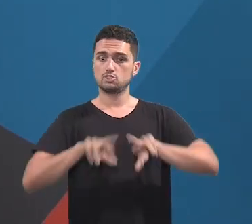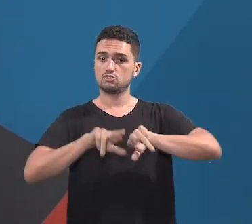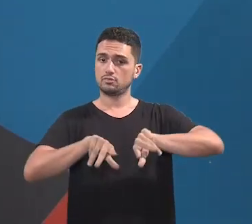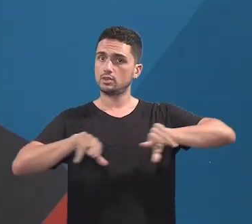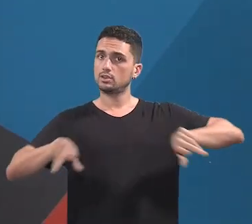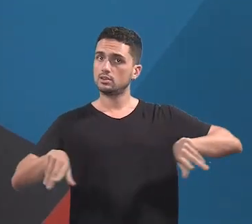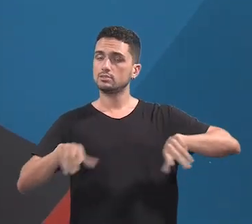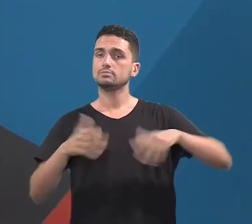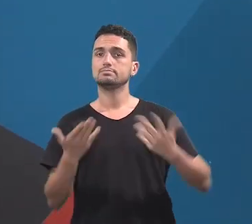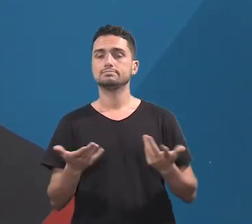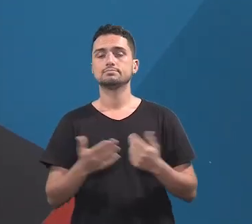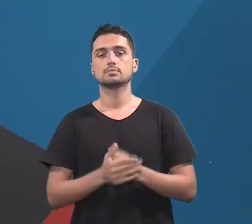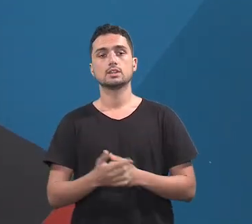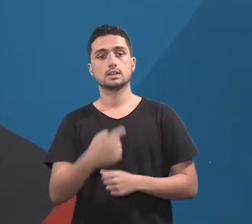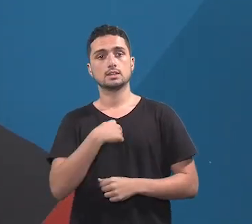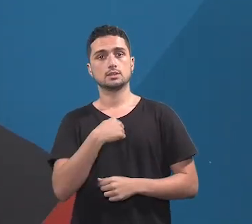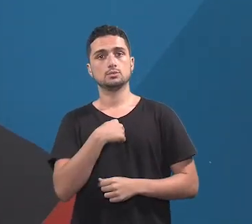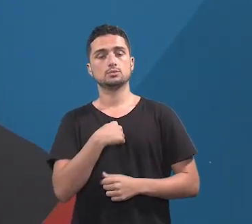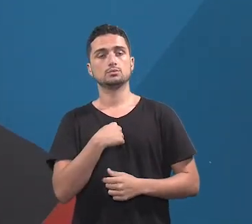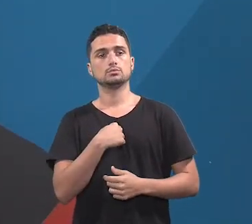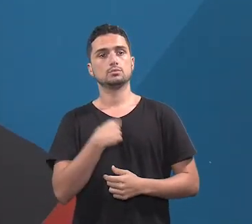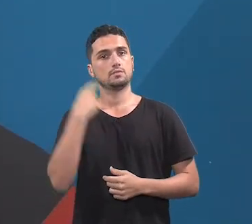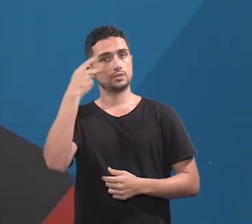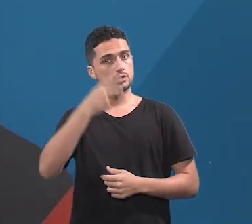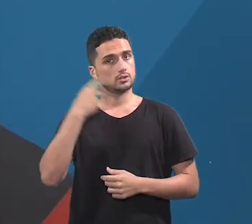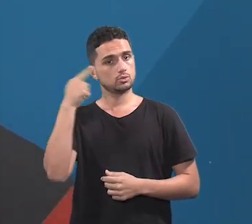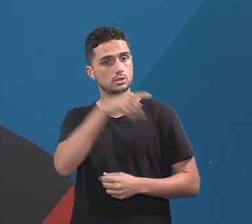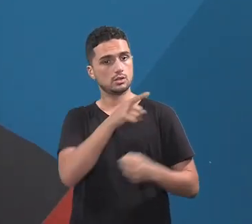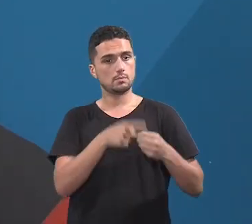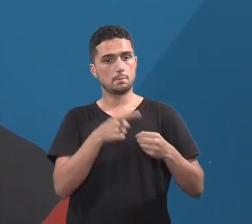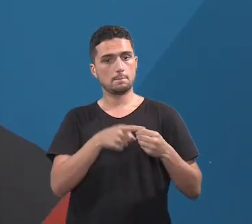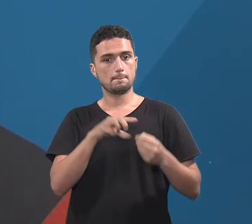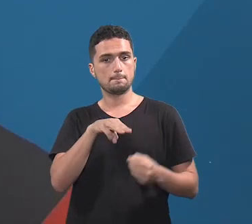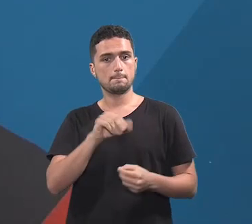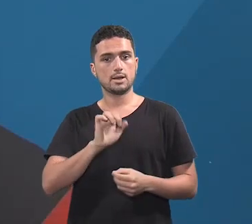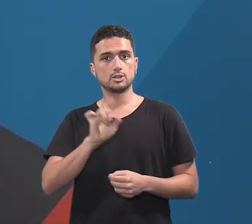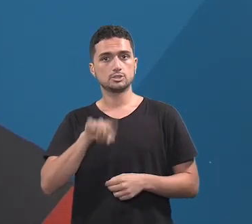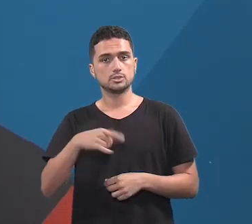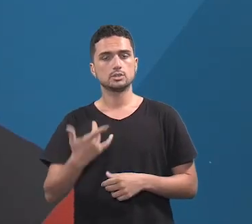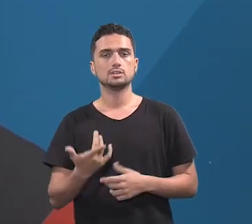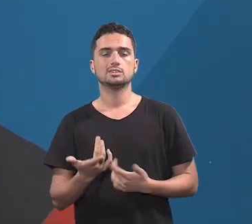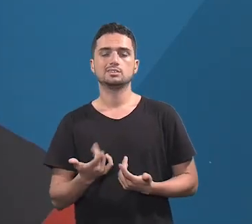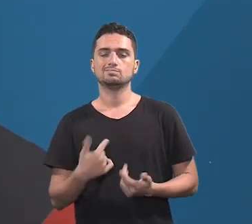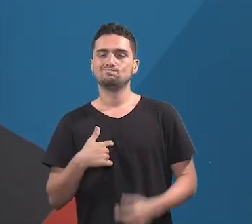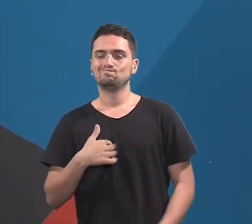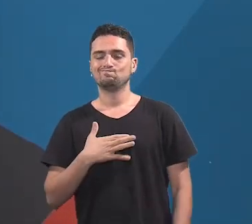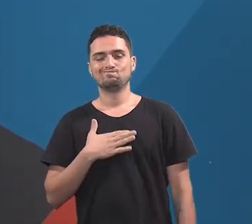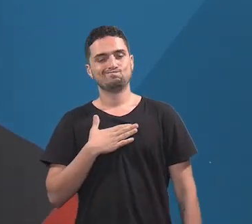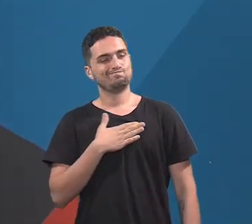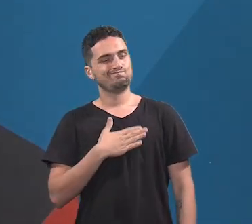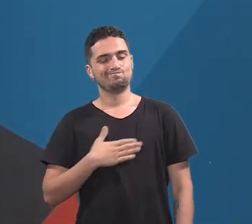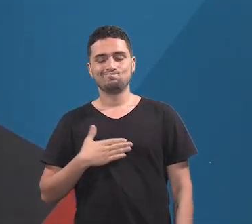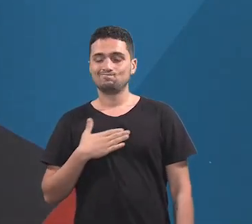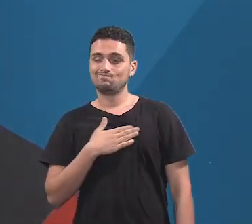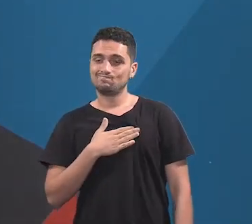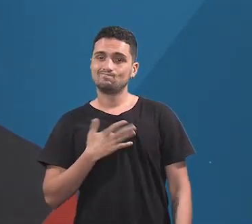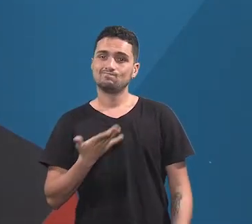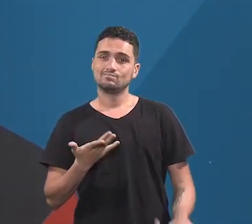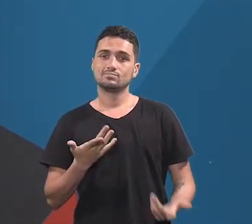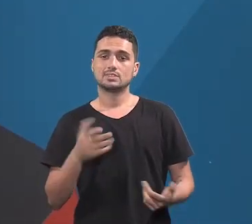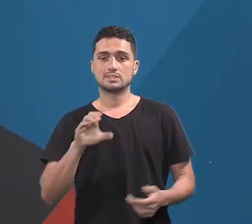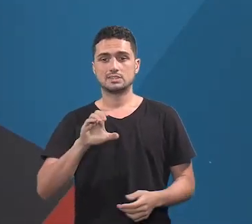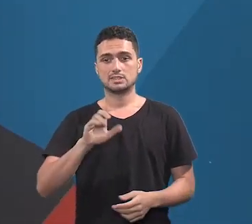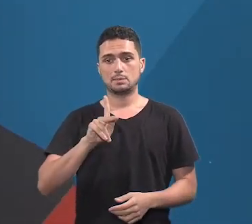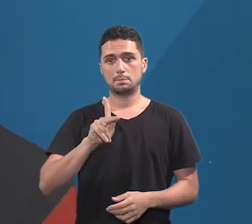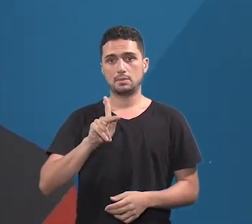independentes. Eu, como vereador do município de Magé, eu tive o desprazer de ter que fazer uma